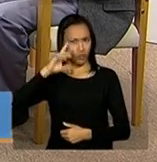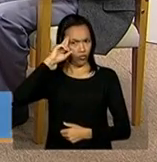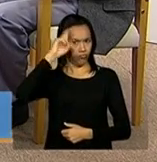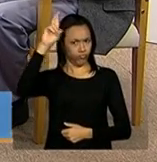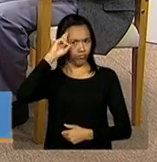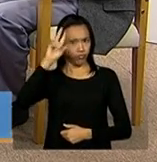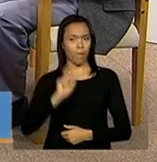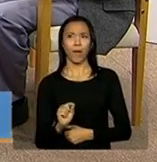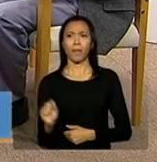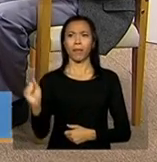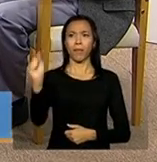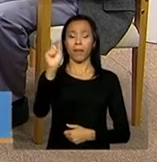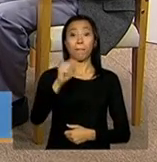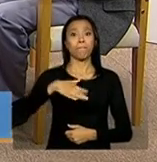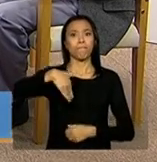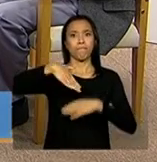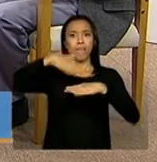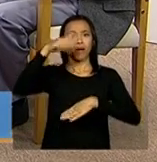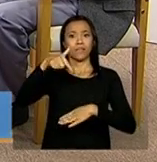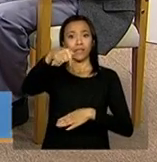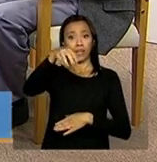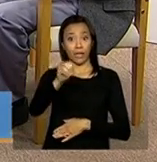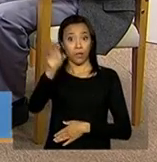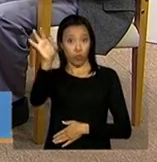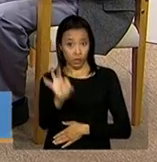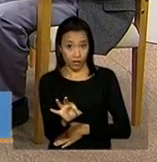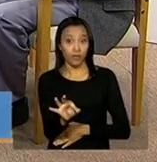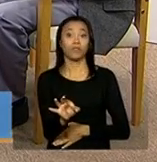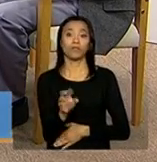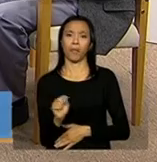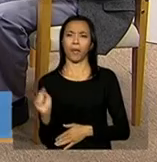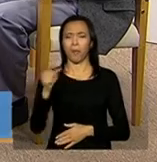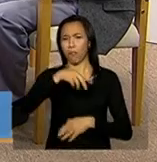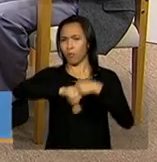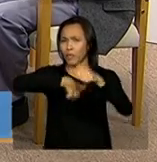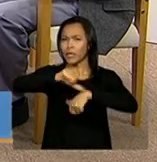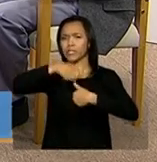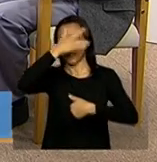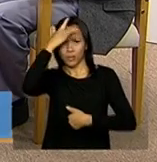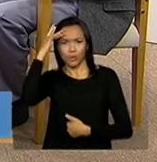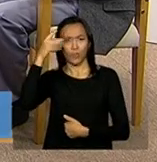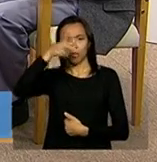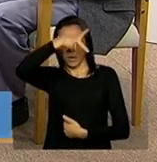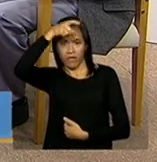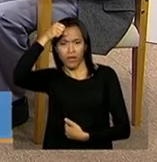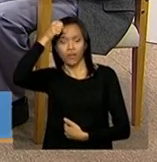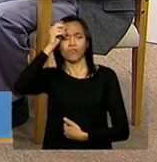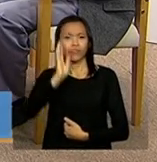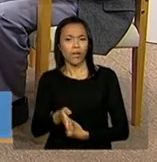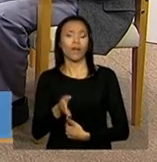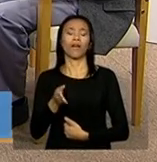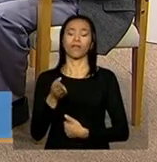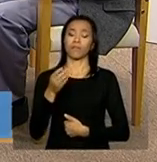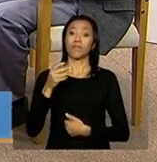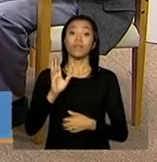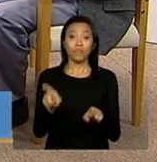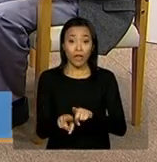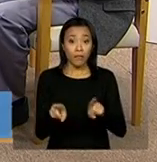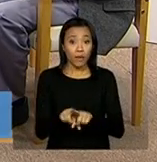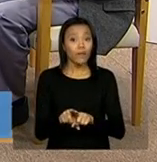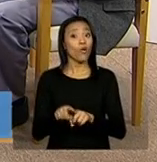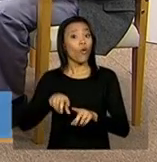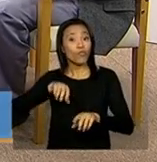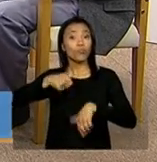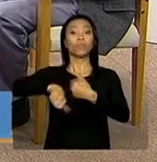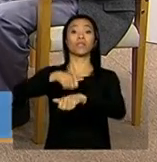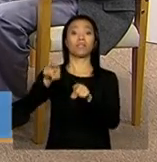grande de municípios. Mais de 70% dos municípios tiveram mudanças de prefeitos. Mesmo naqueles que, às vezes, tiveram o mesmo prefeito, você tem mudança de